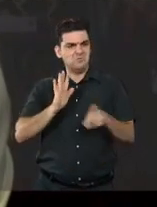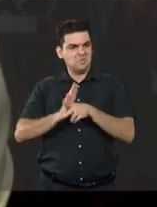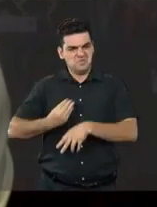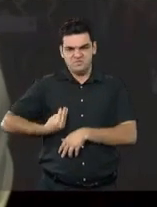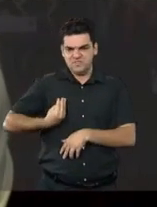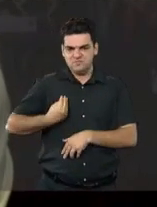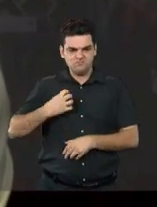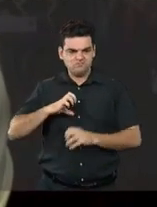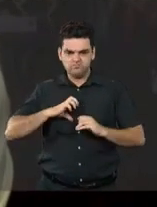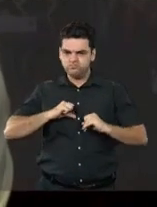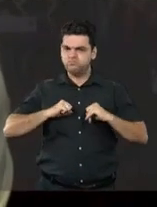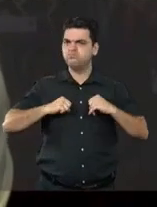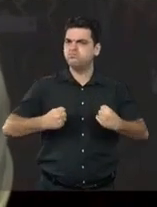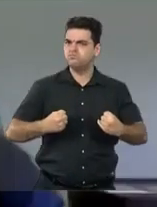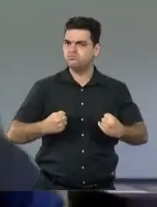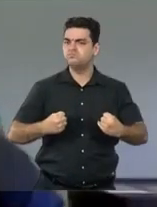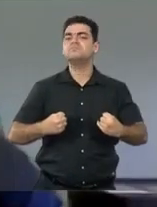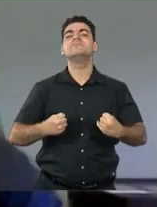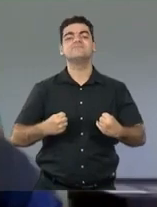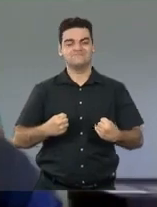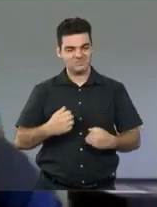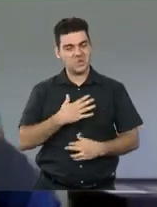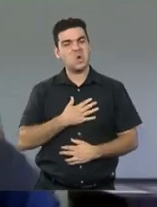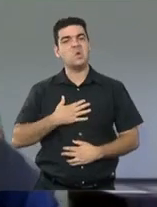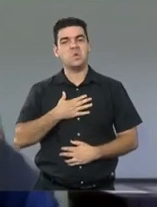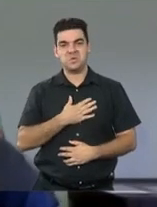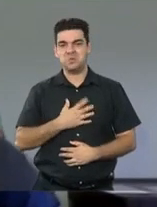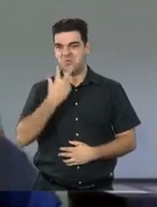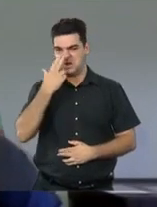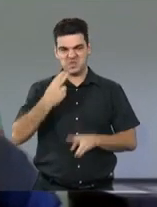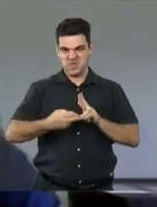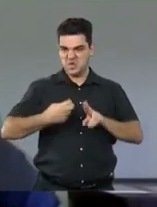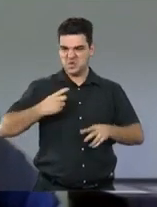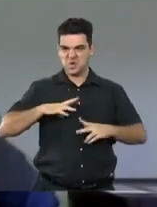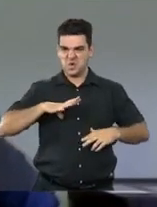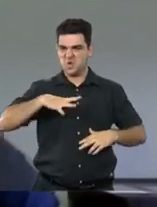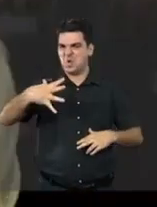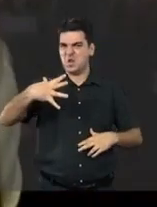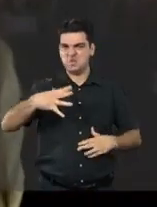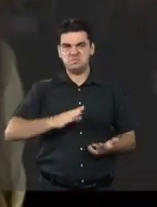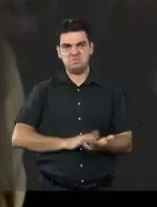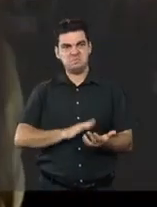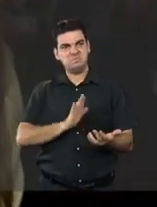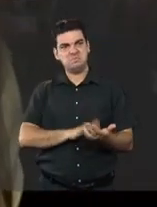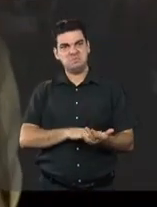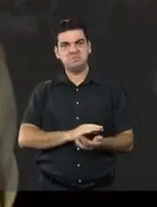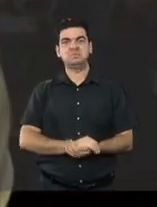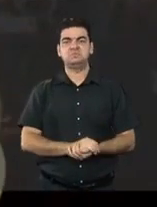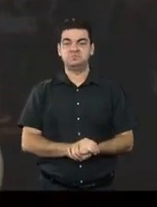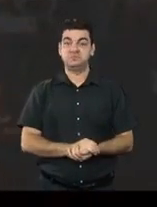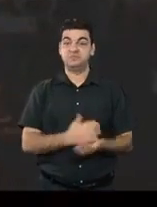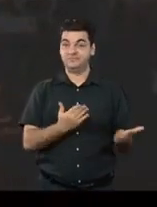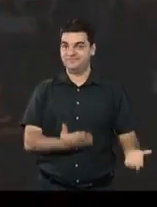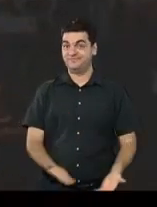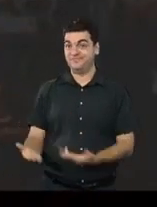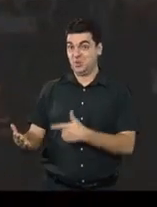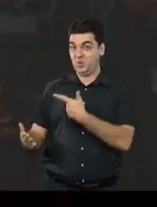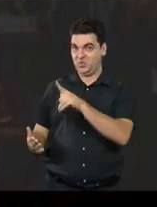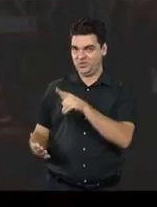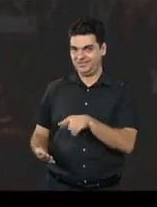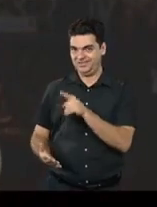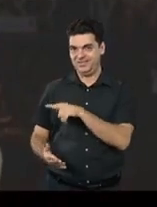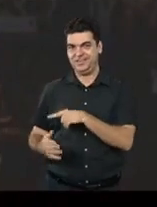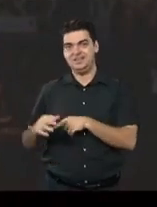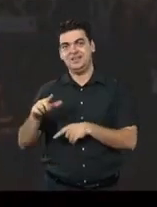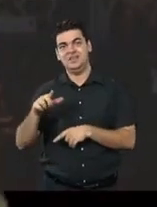potência que te move. É a resistência indígena. Eu quero também jogar bola já nesse início para a Luísa